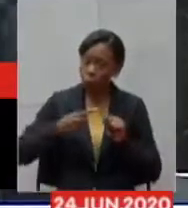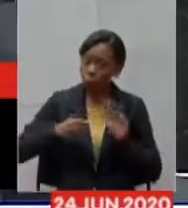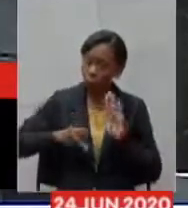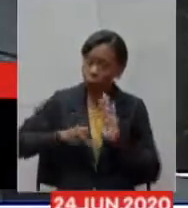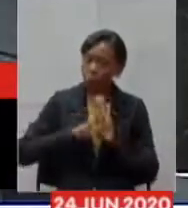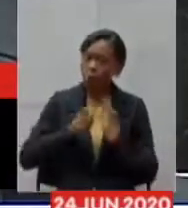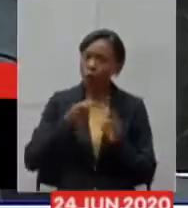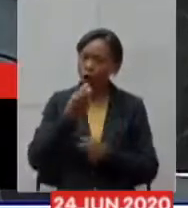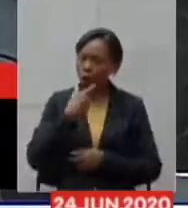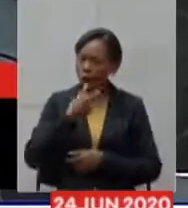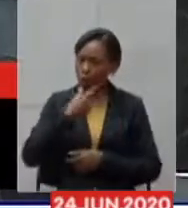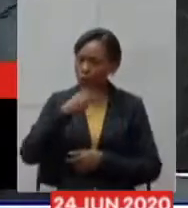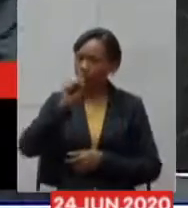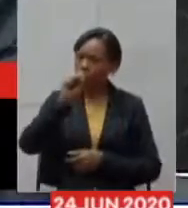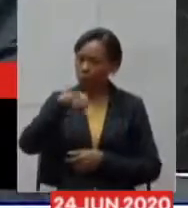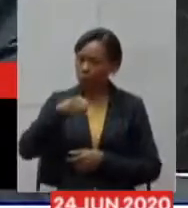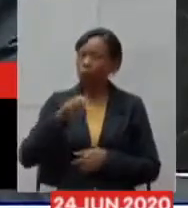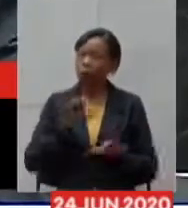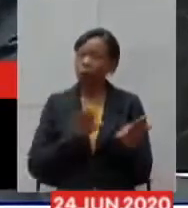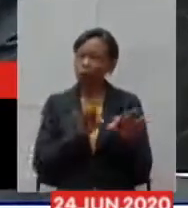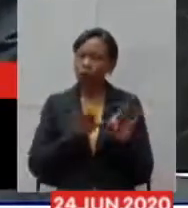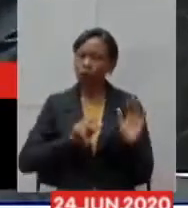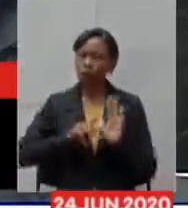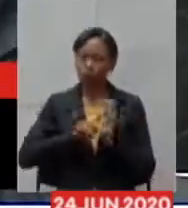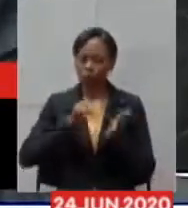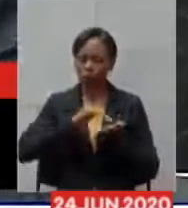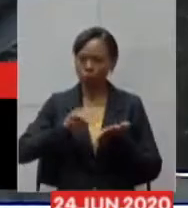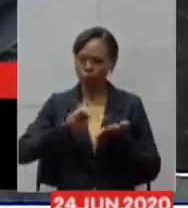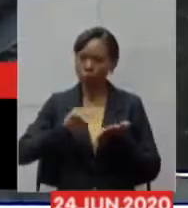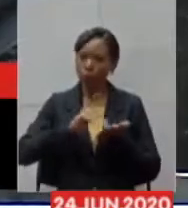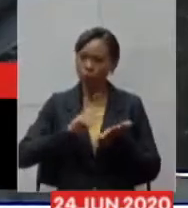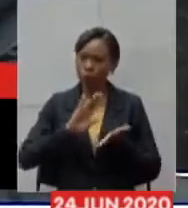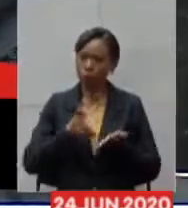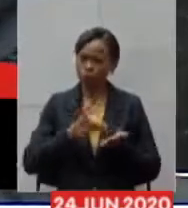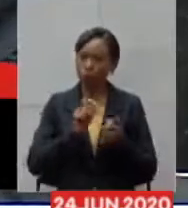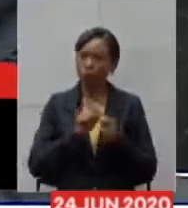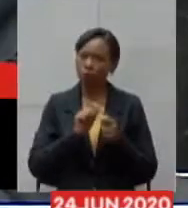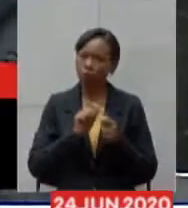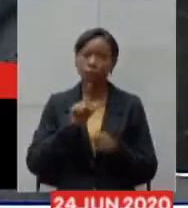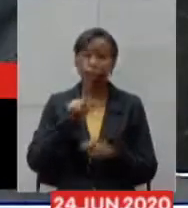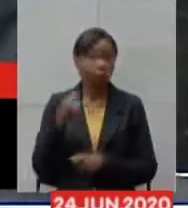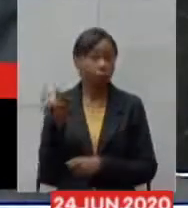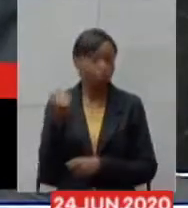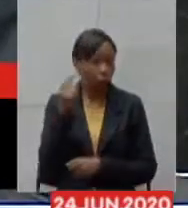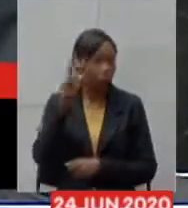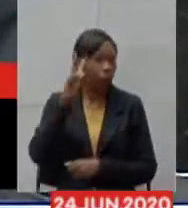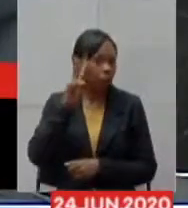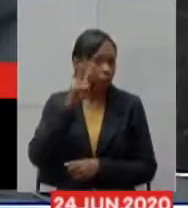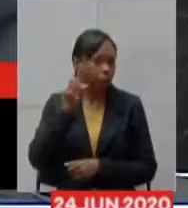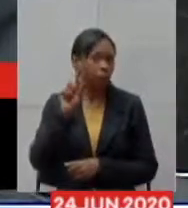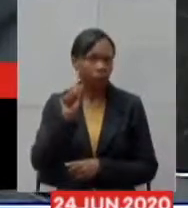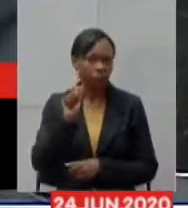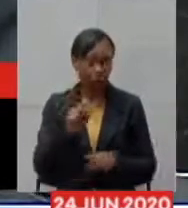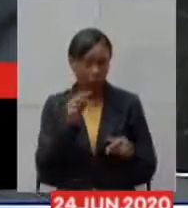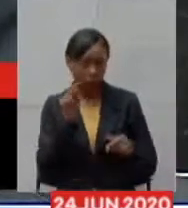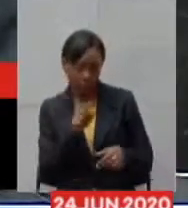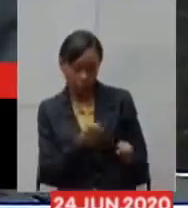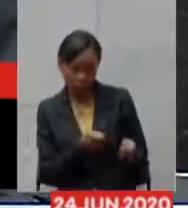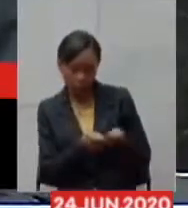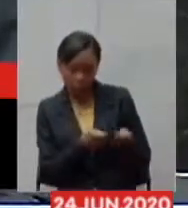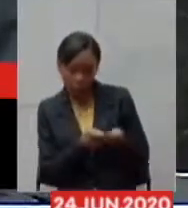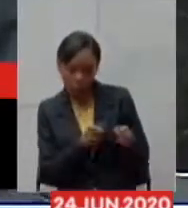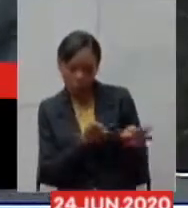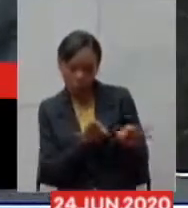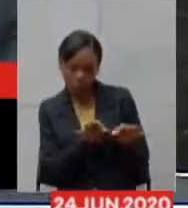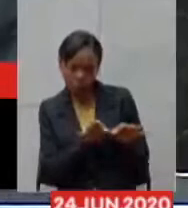parte do planejamento que nós fizemos na secretaria é muito importante lembrar que esse plano de contingência ele